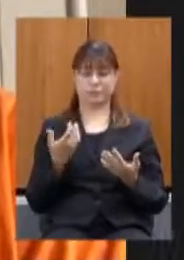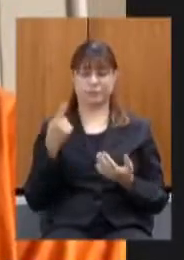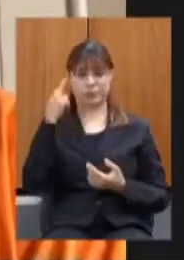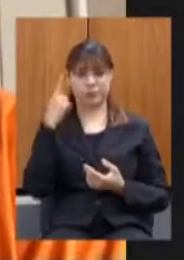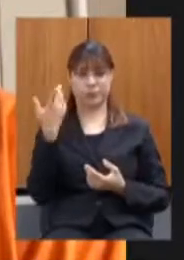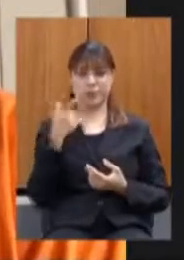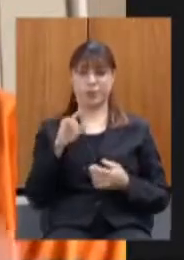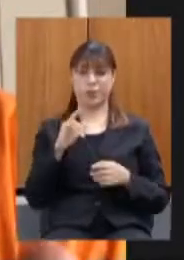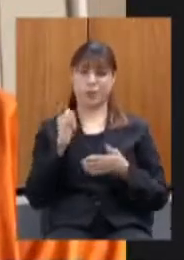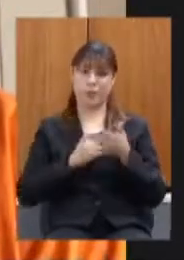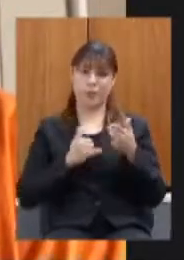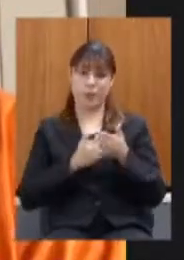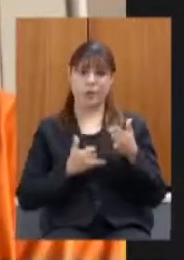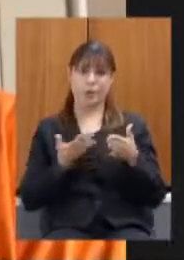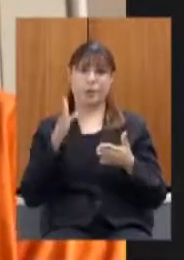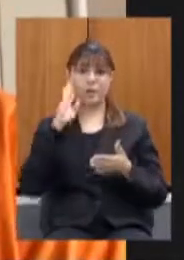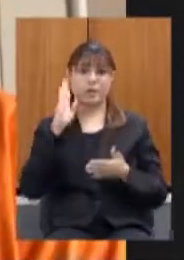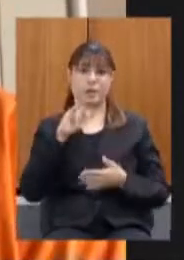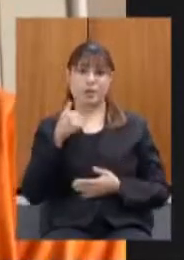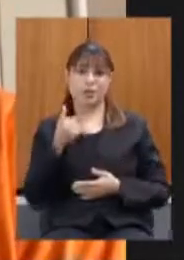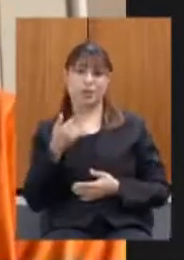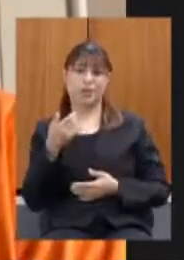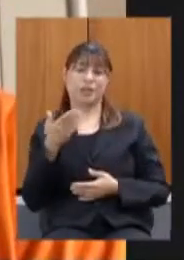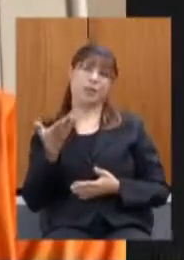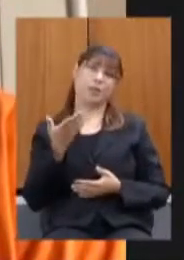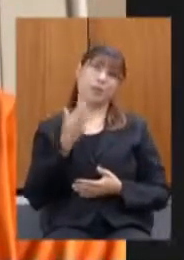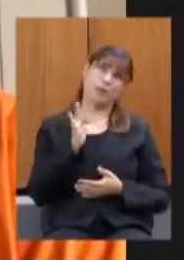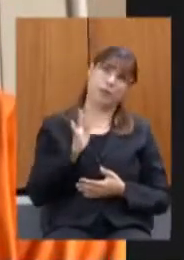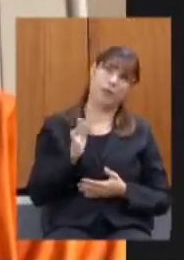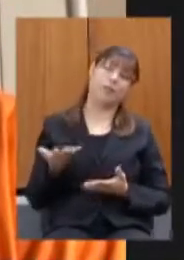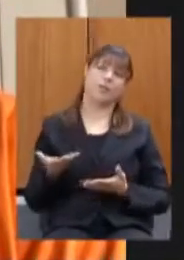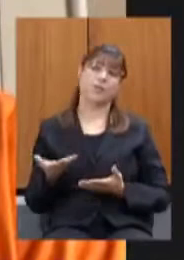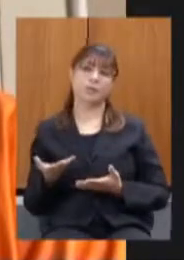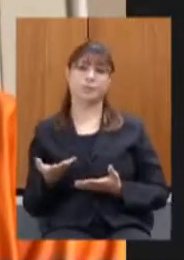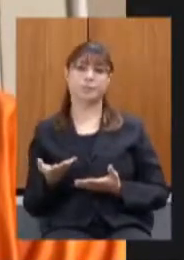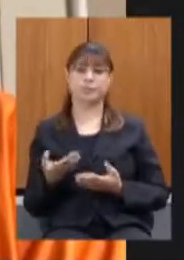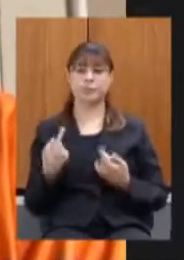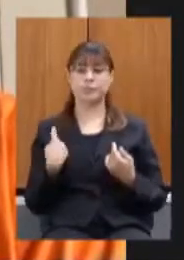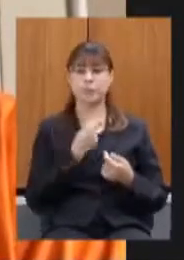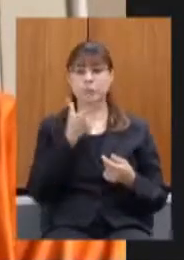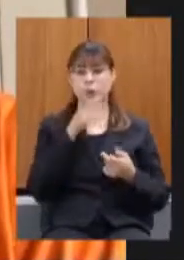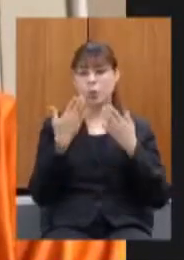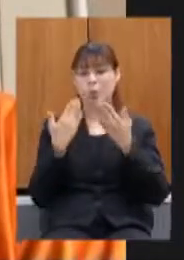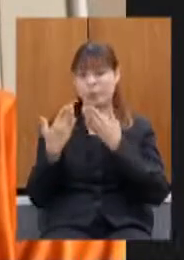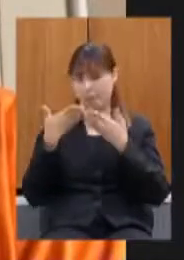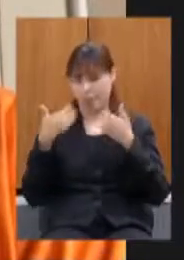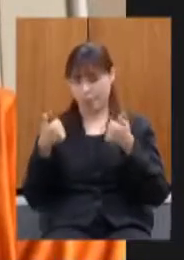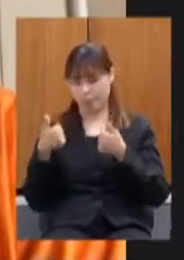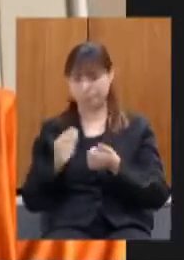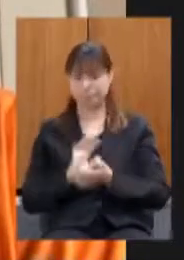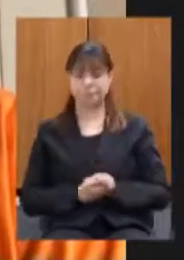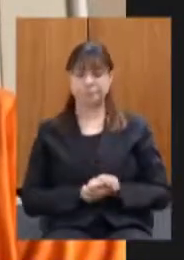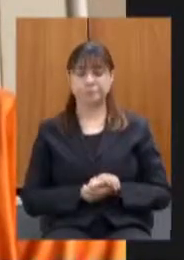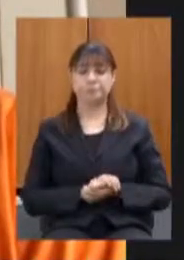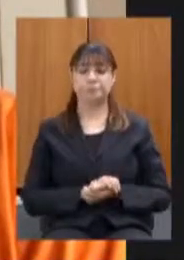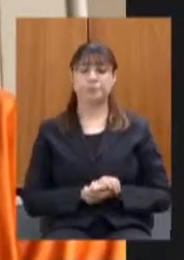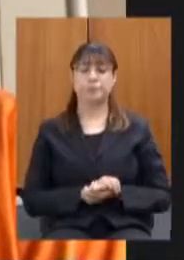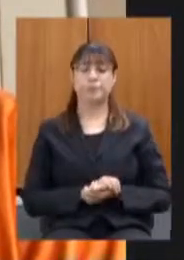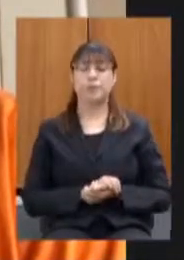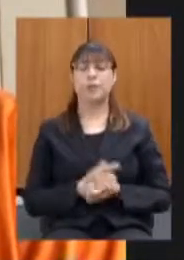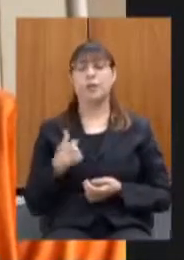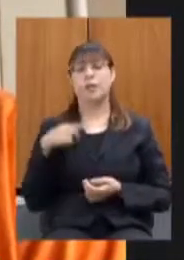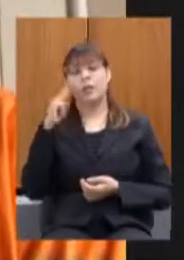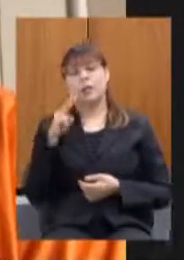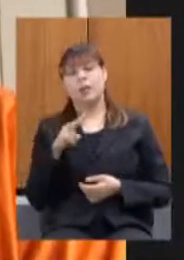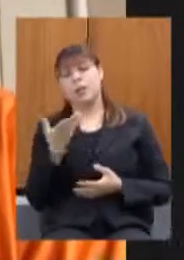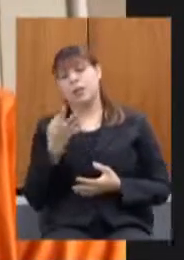impostos que chegam mais em janeiro e fevereiro então só para a gente ter uma real comparação aí dentro disso eu vi que o